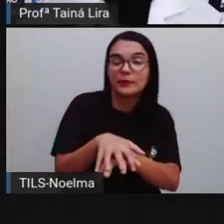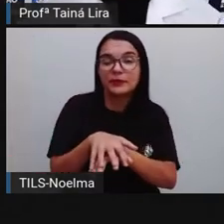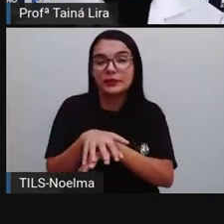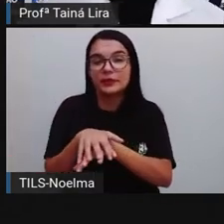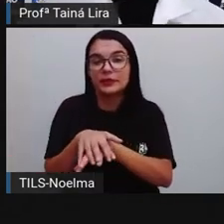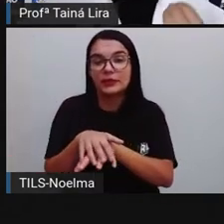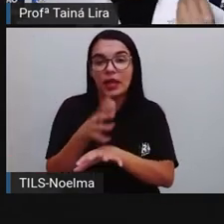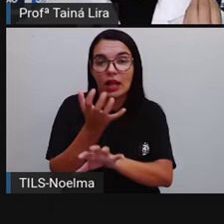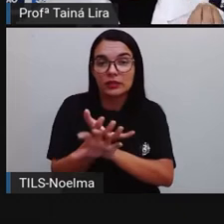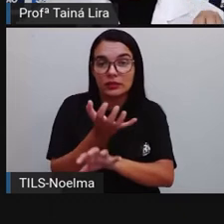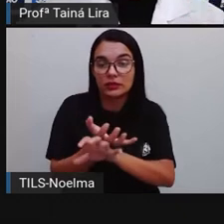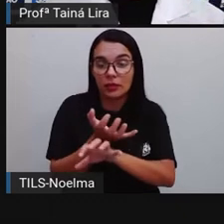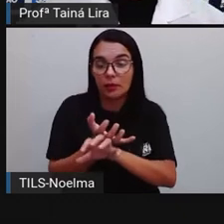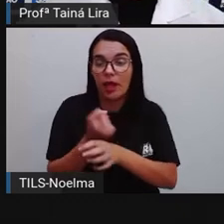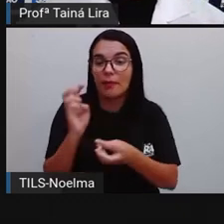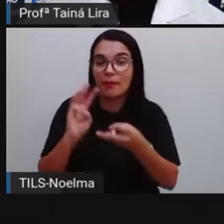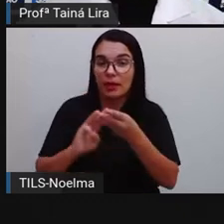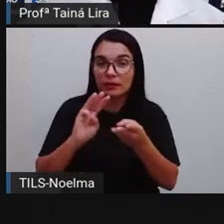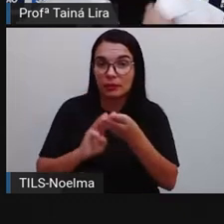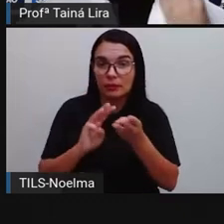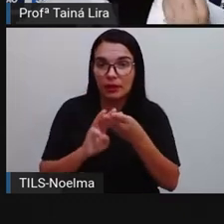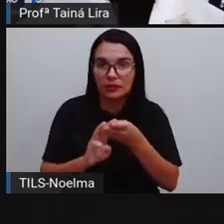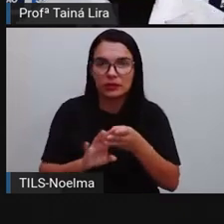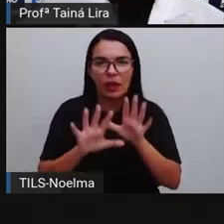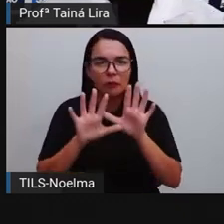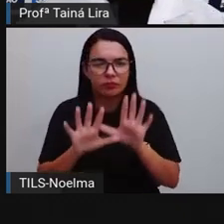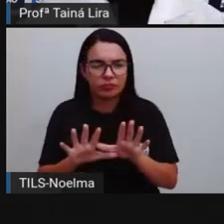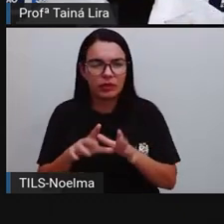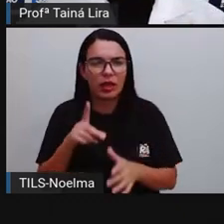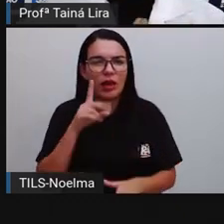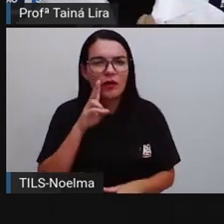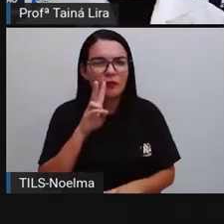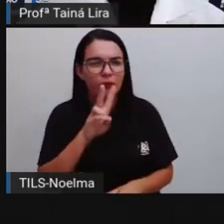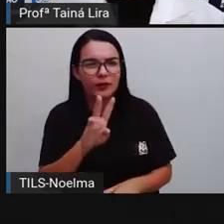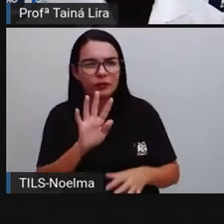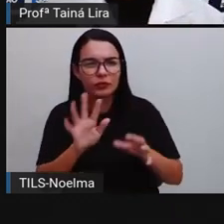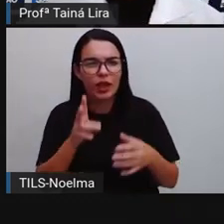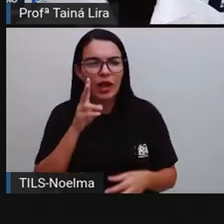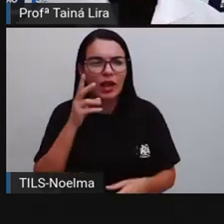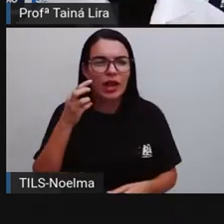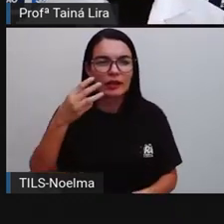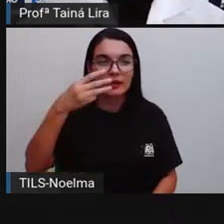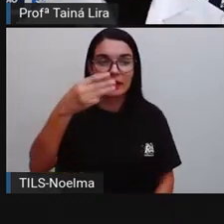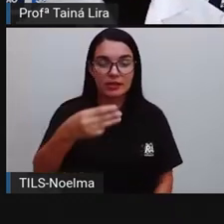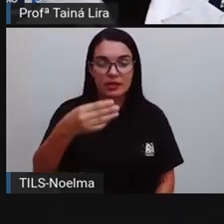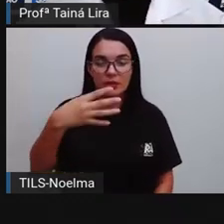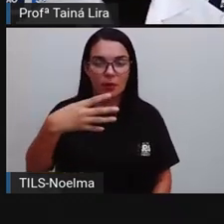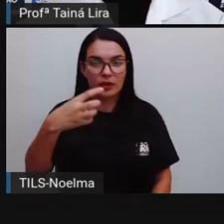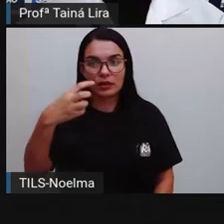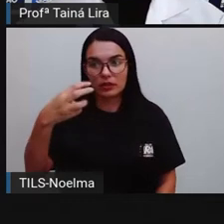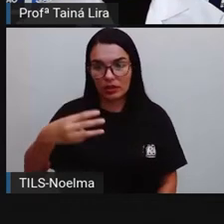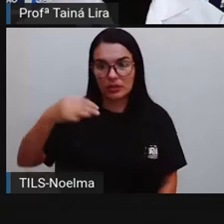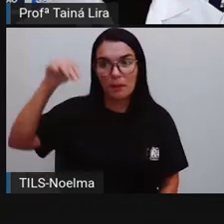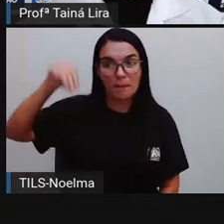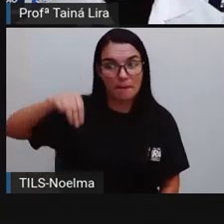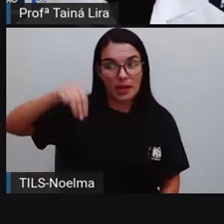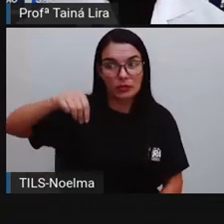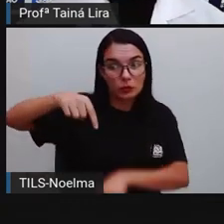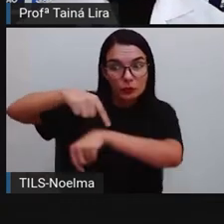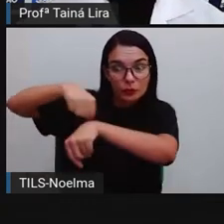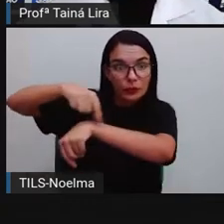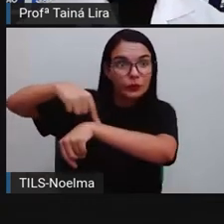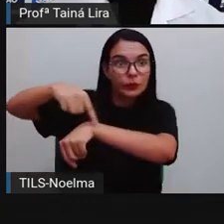a velocidade do som é de 343 metros por segundo, tá?